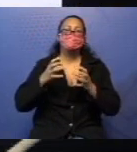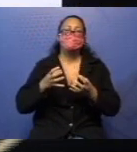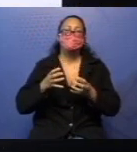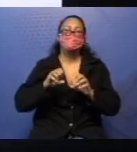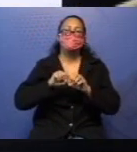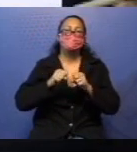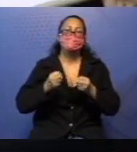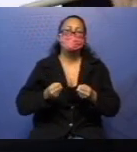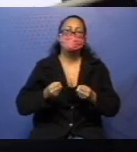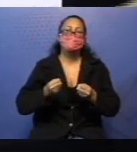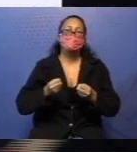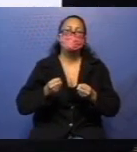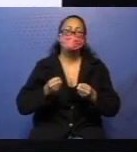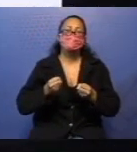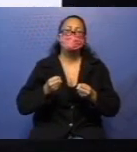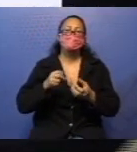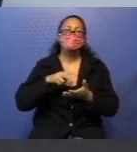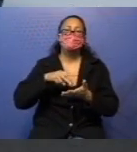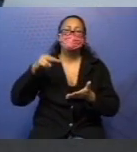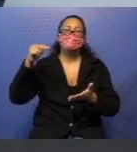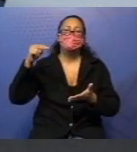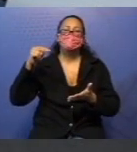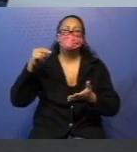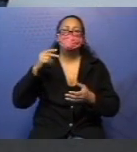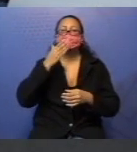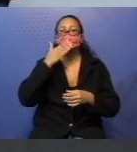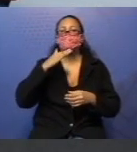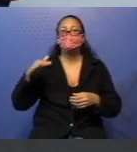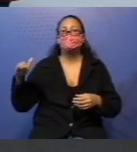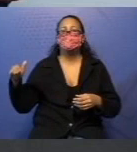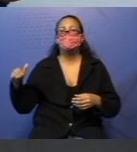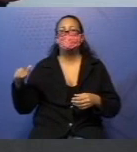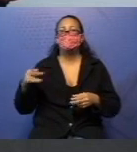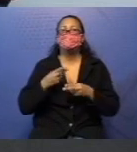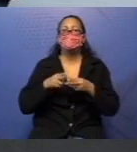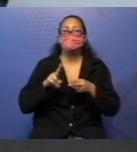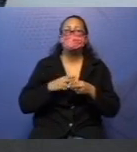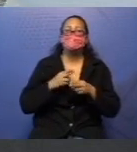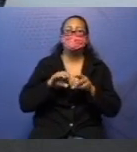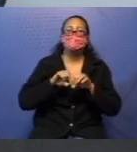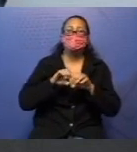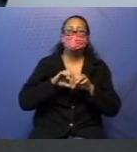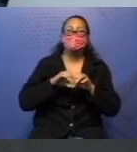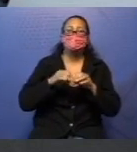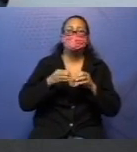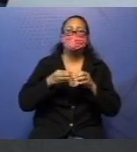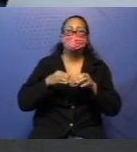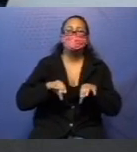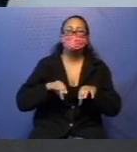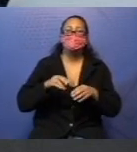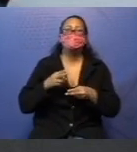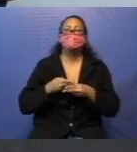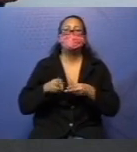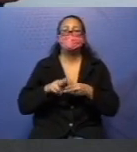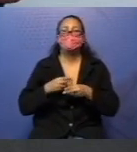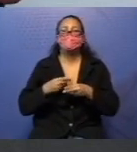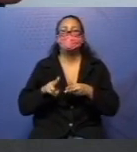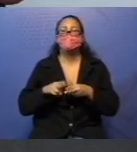as mães da classe do Antônio se reuniram, porque elas tinham o objetivo de